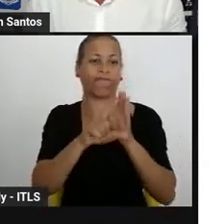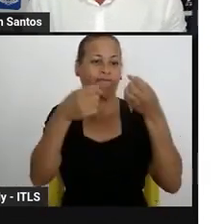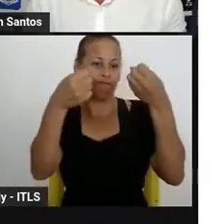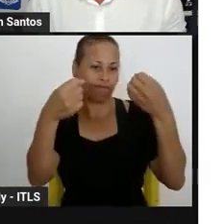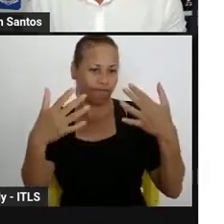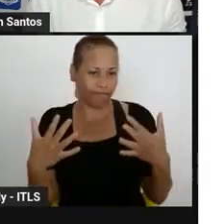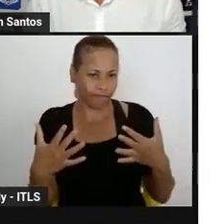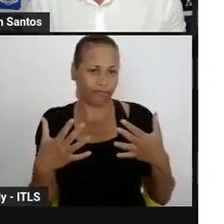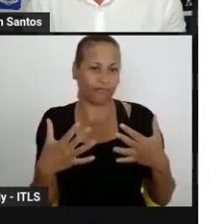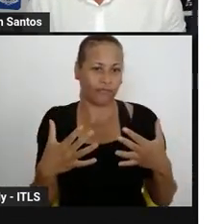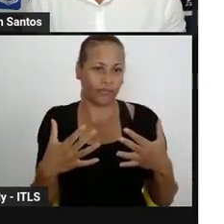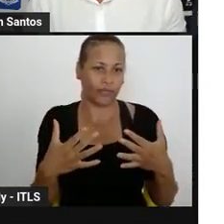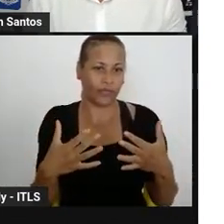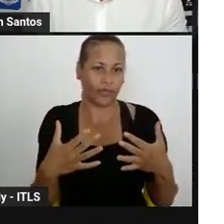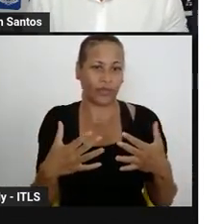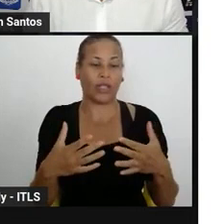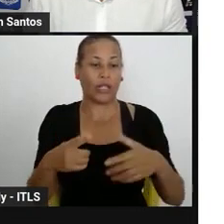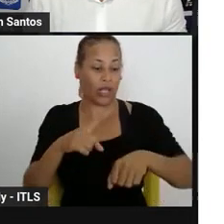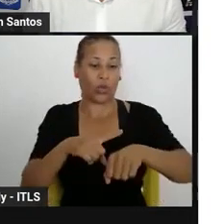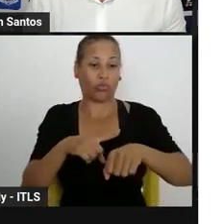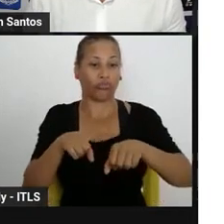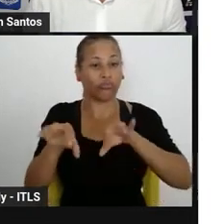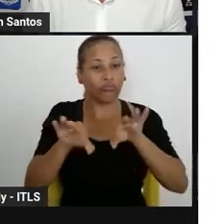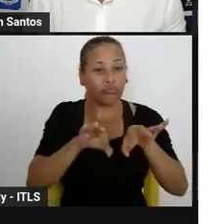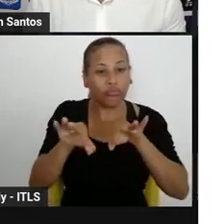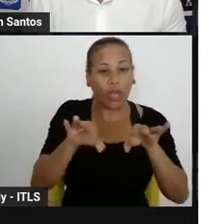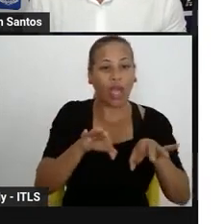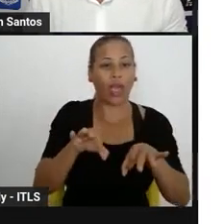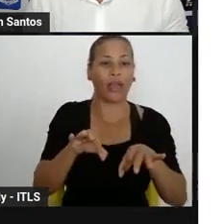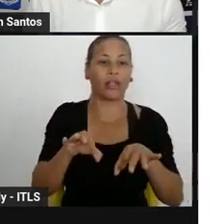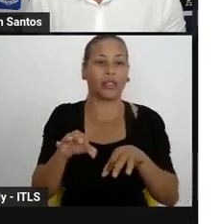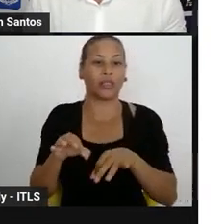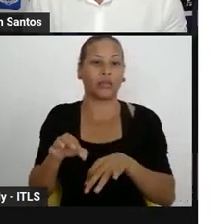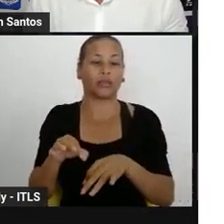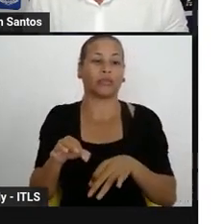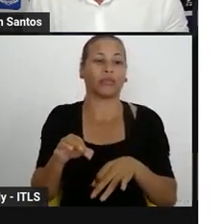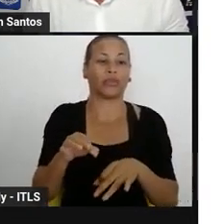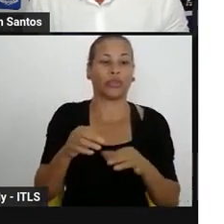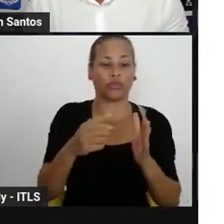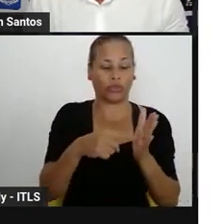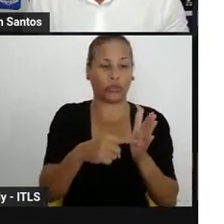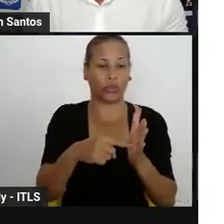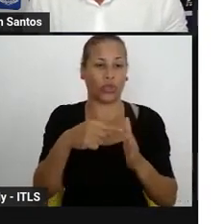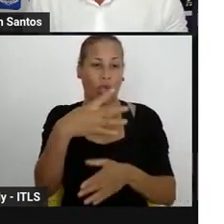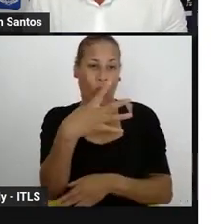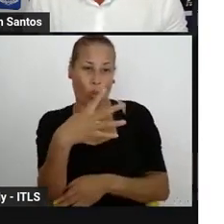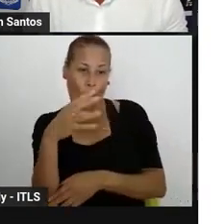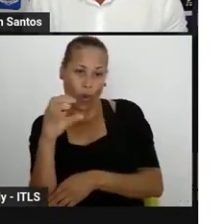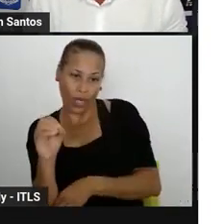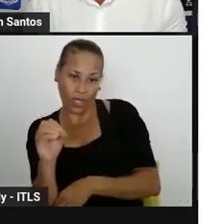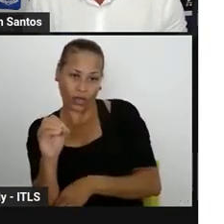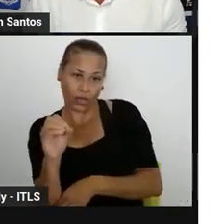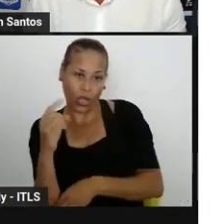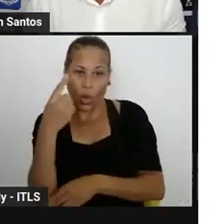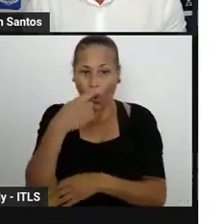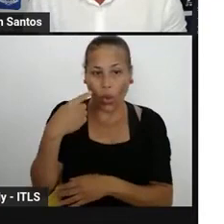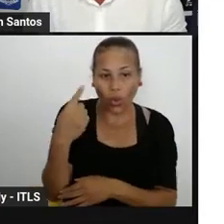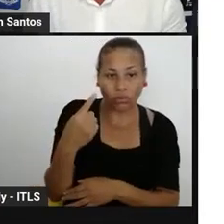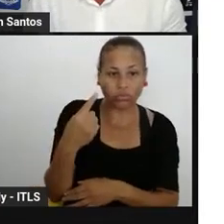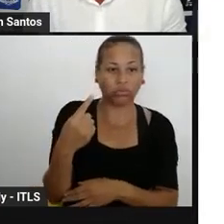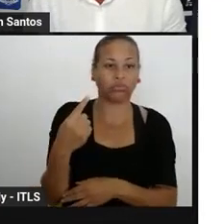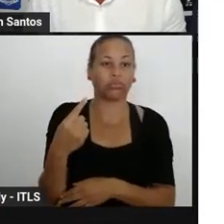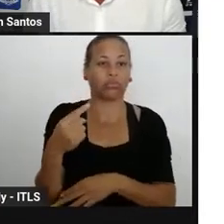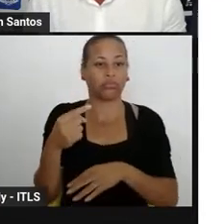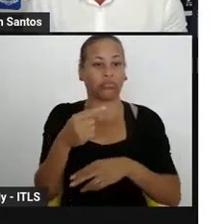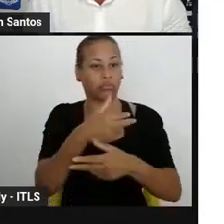tanto entre a carga horária disposta para os estudantes quanto a carga horária disposta para os docentes, se dará através